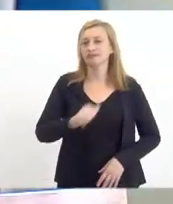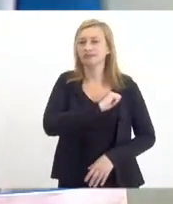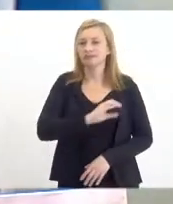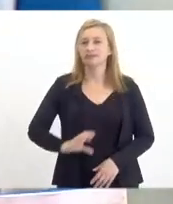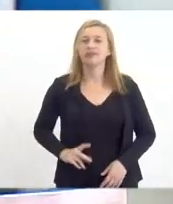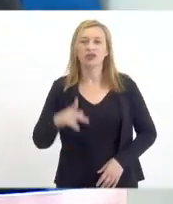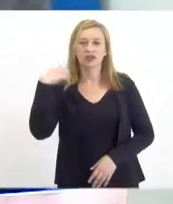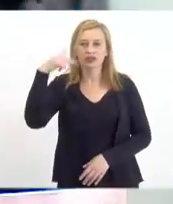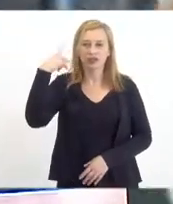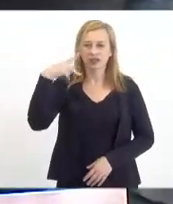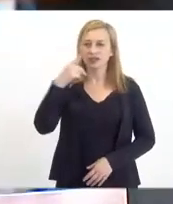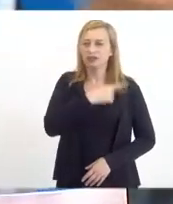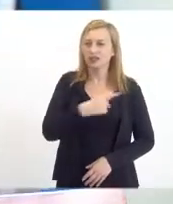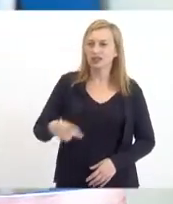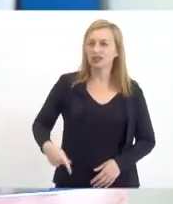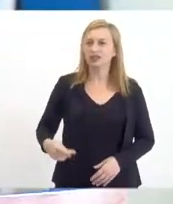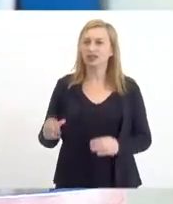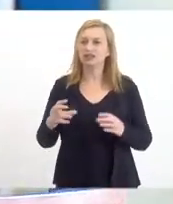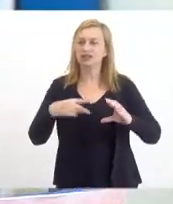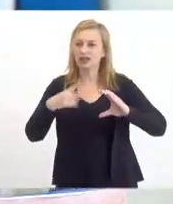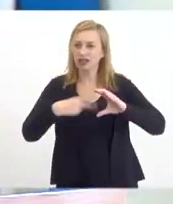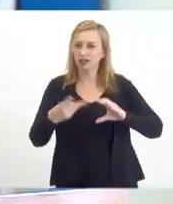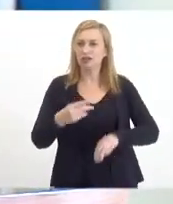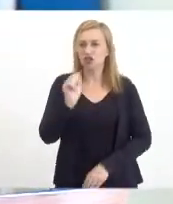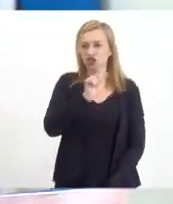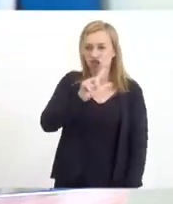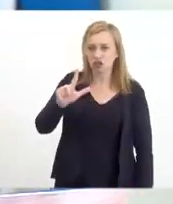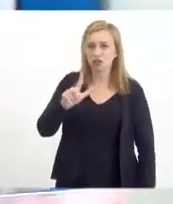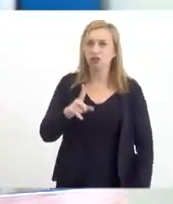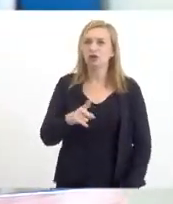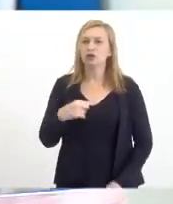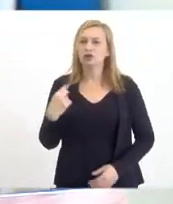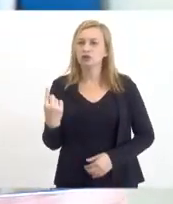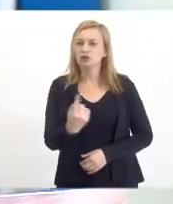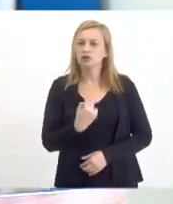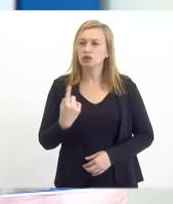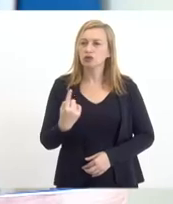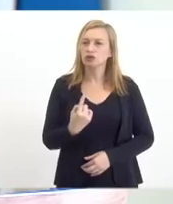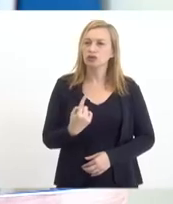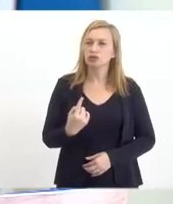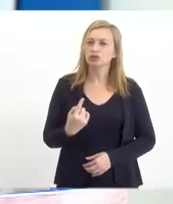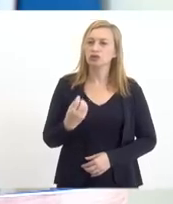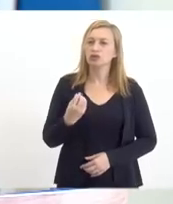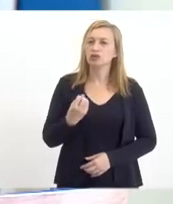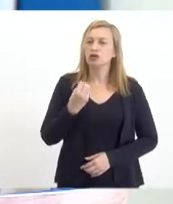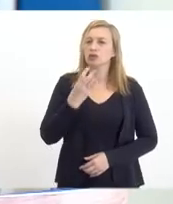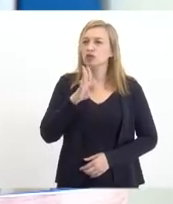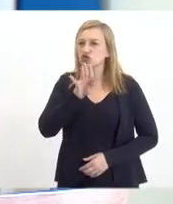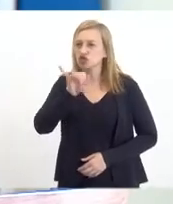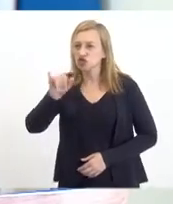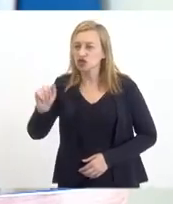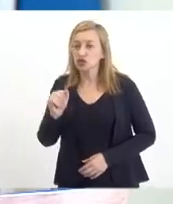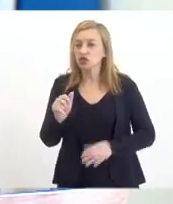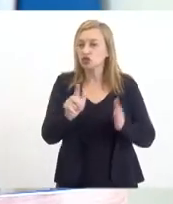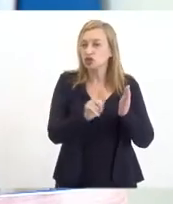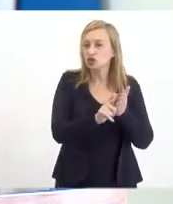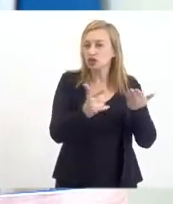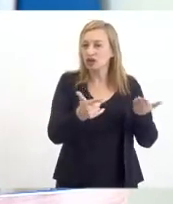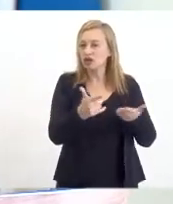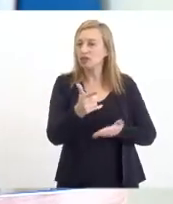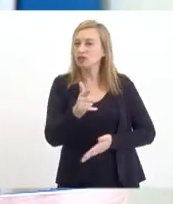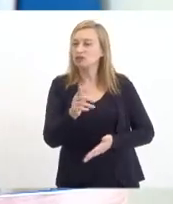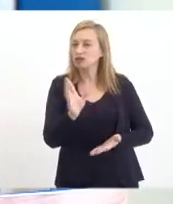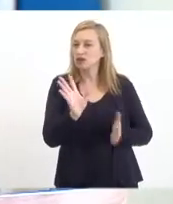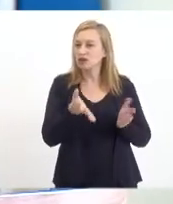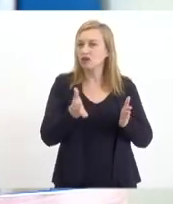vereador-presidente da Câmara Gil, saudar o nosso Godinho, o jornal atual, que eu já vim aqui tantas vezes nessa região